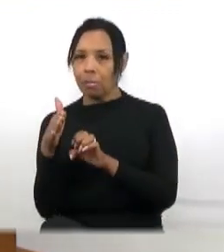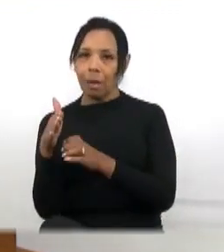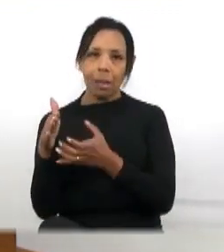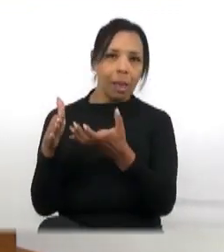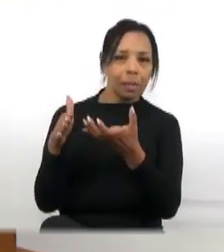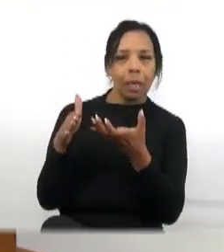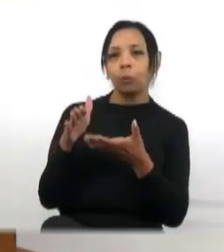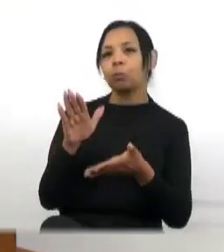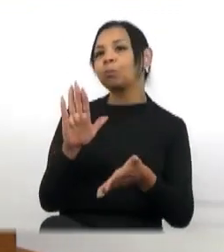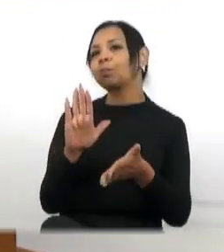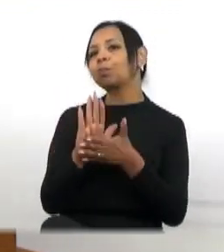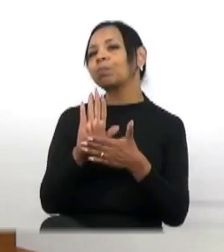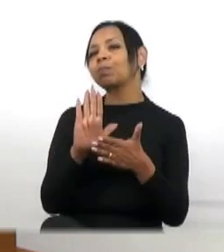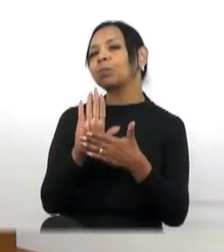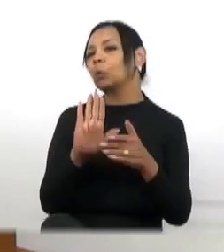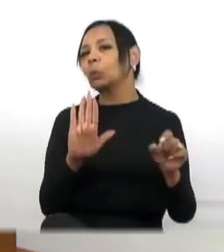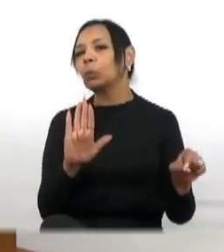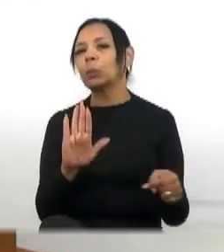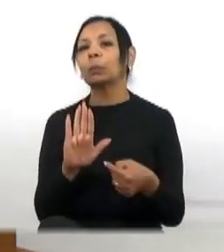o quê?